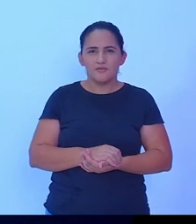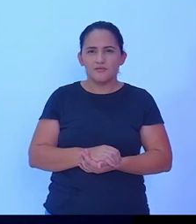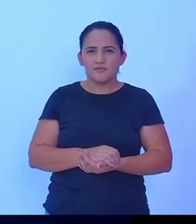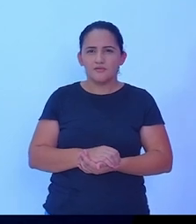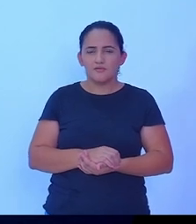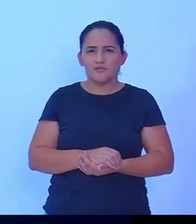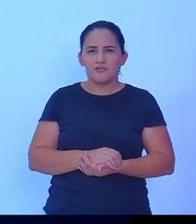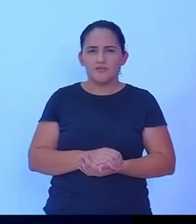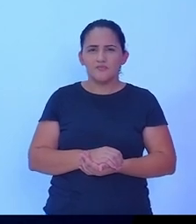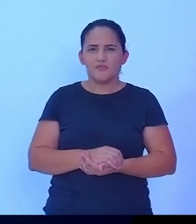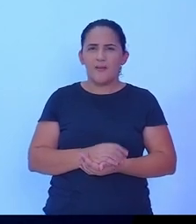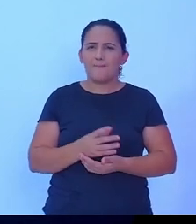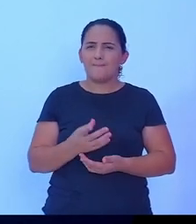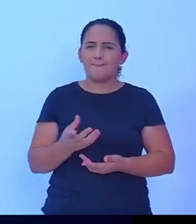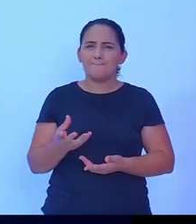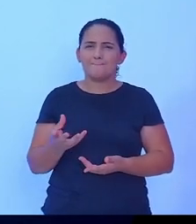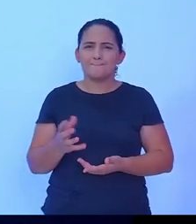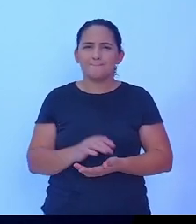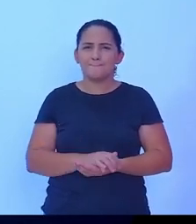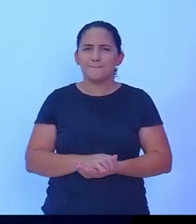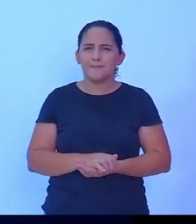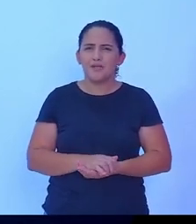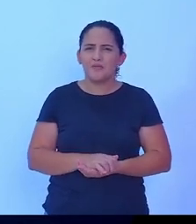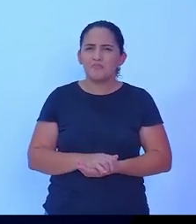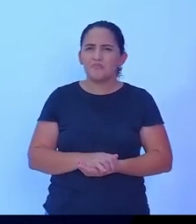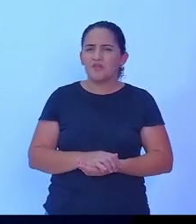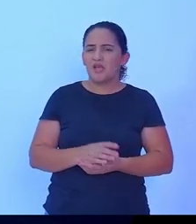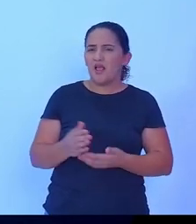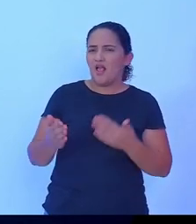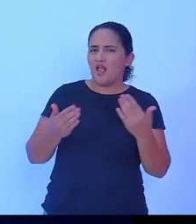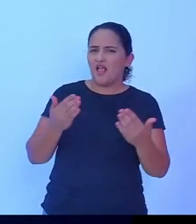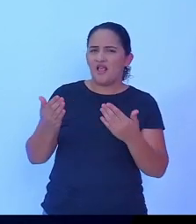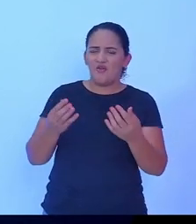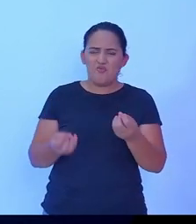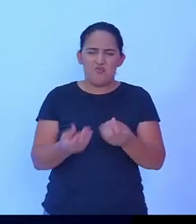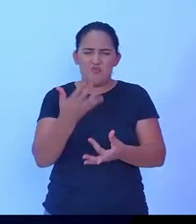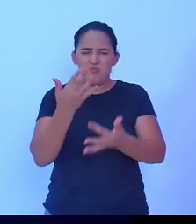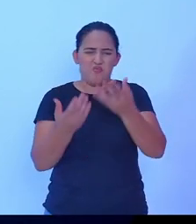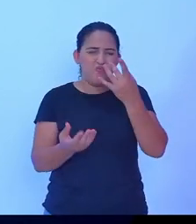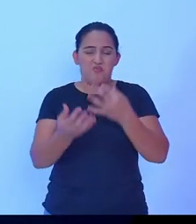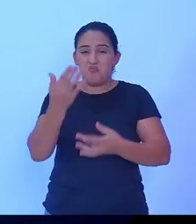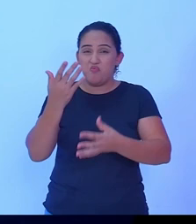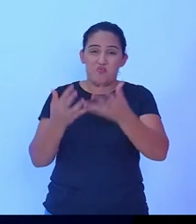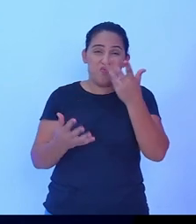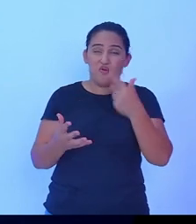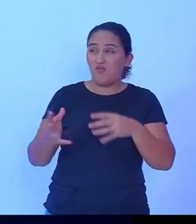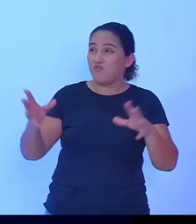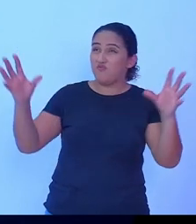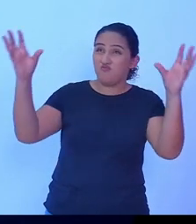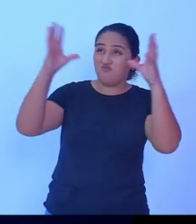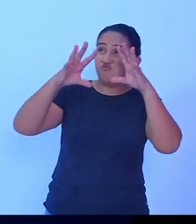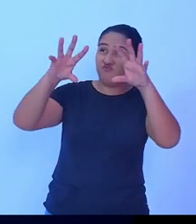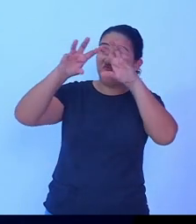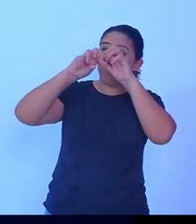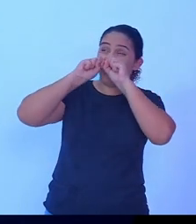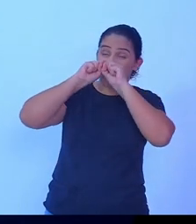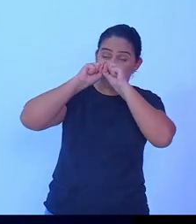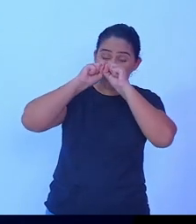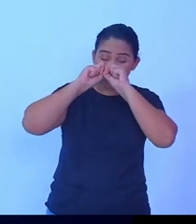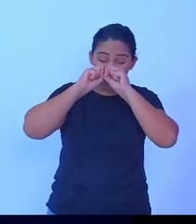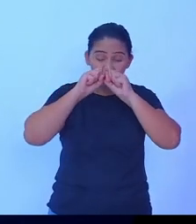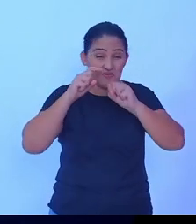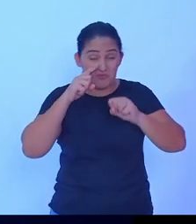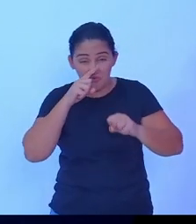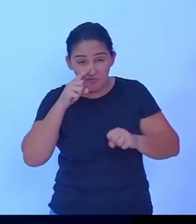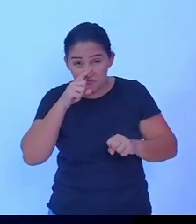essa semente criminosa ali que estão queimando de qualquer jeito então assim é difícil para você até